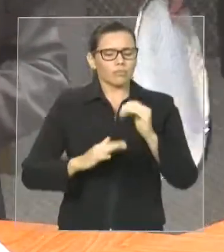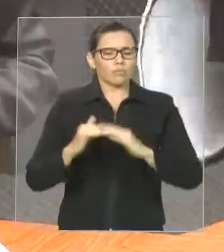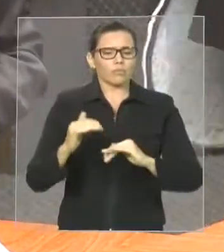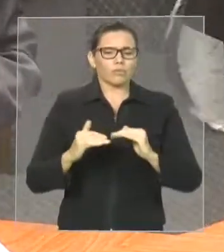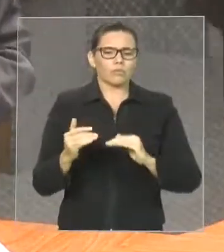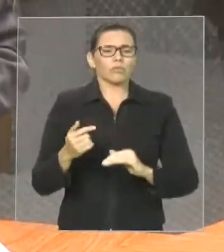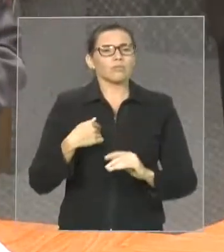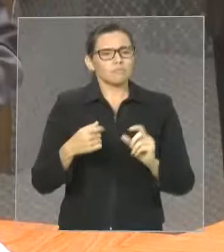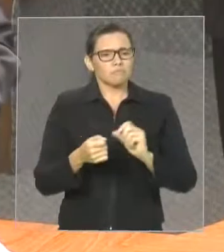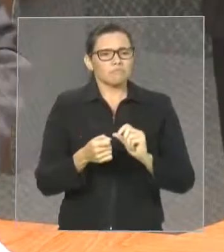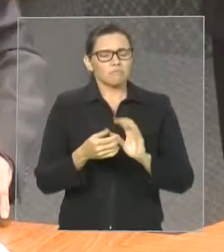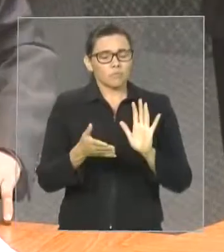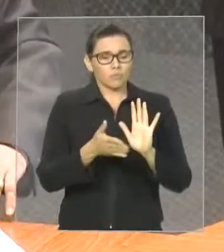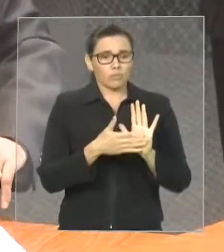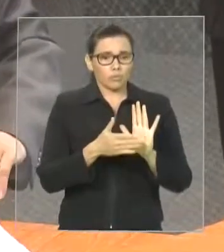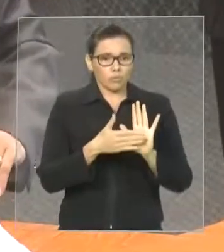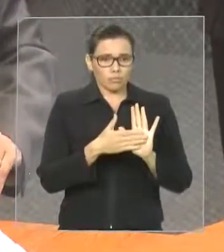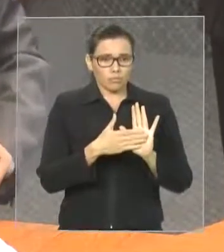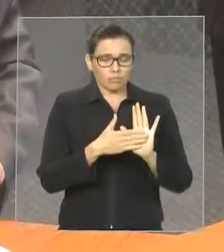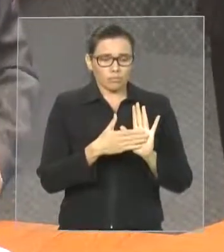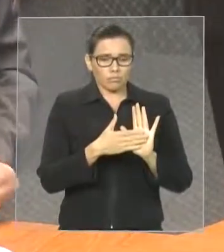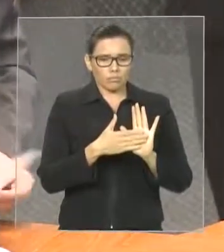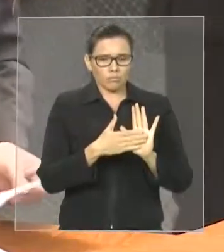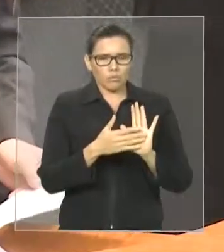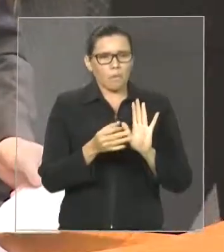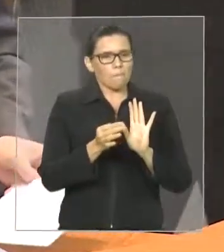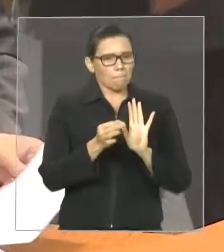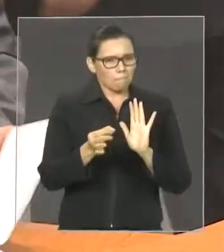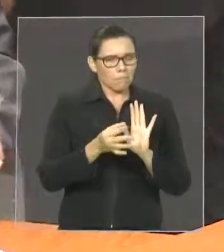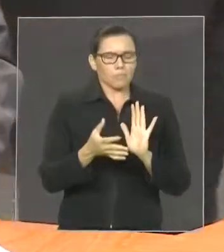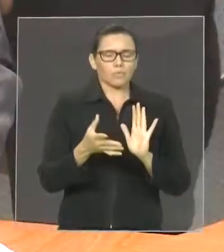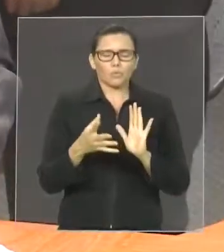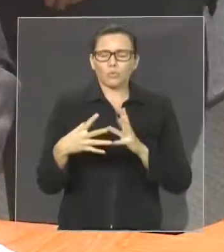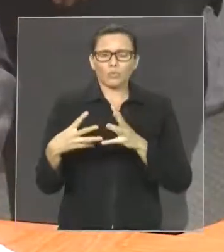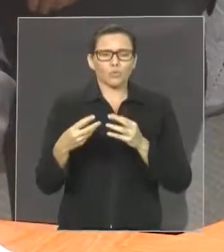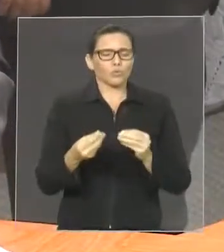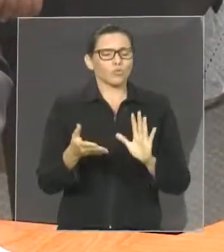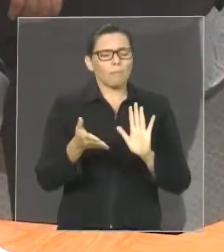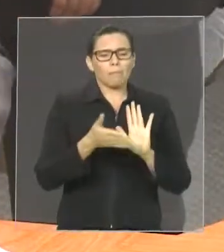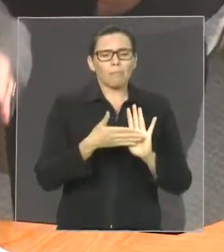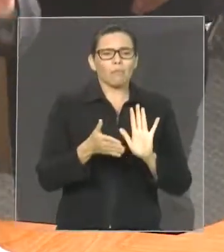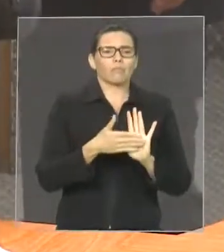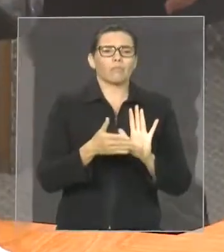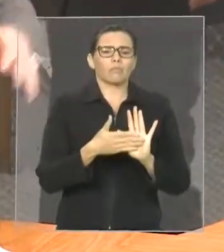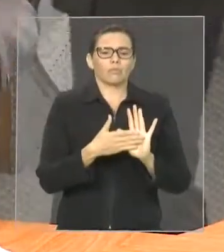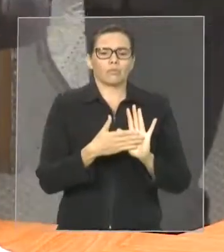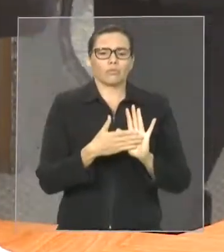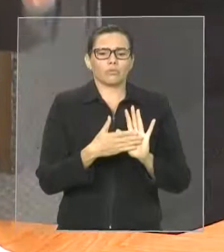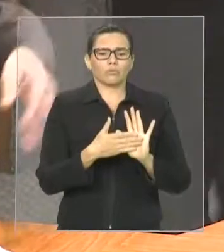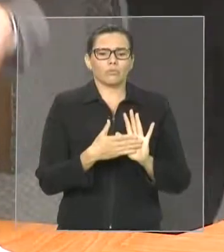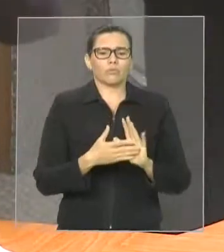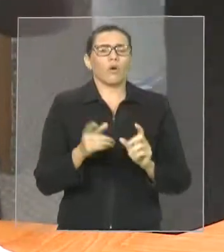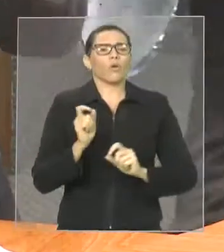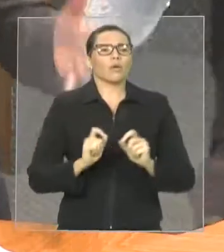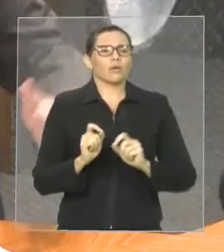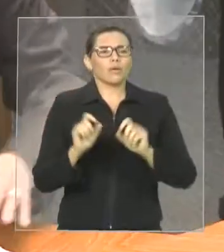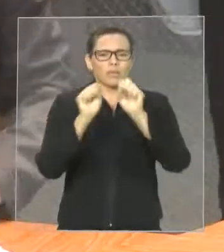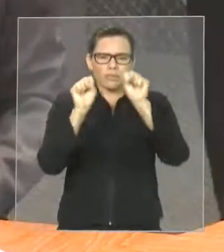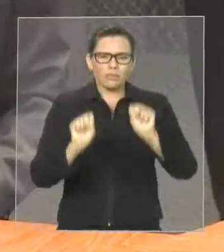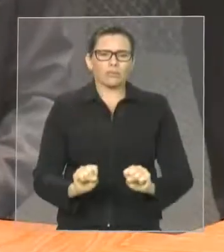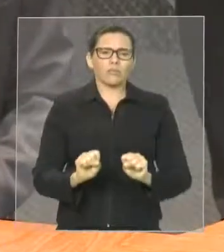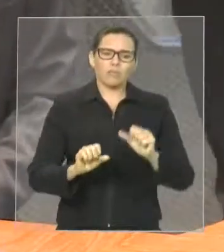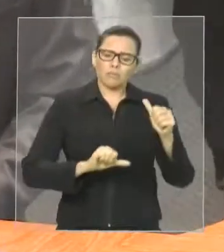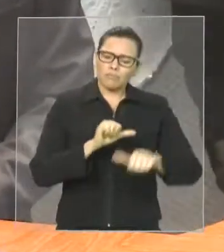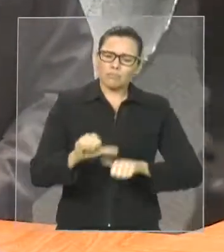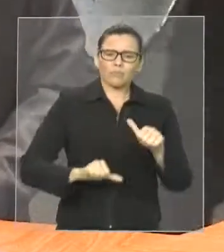indicação formalizada com todas essas proposições para facilitar o processo de registro, melhorar o sistema, mudar esse sistema